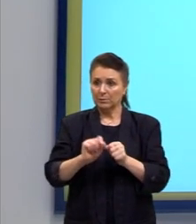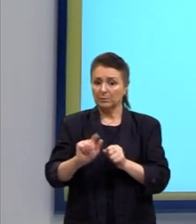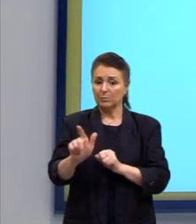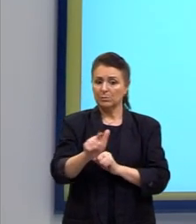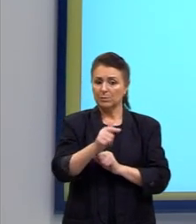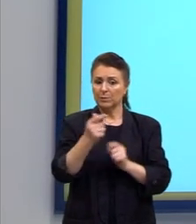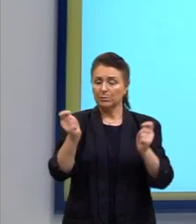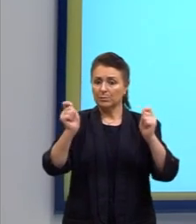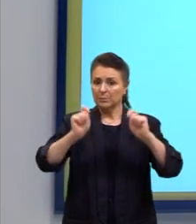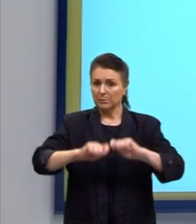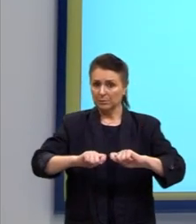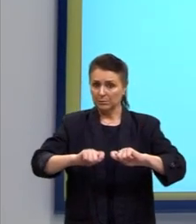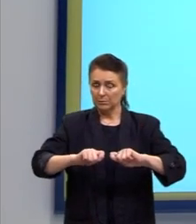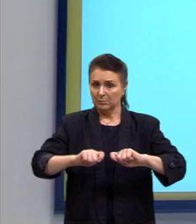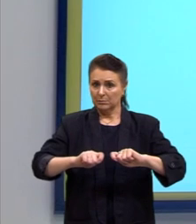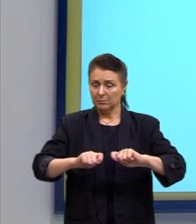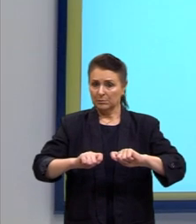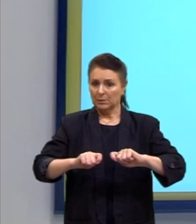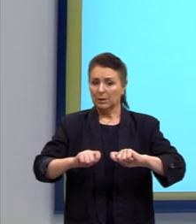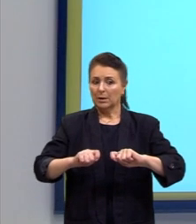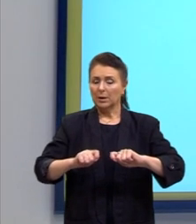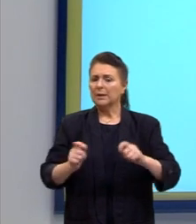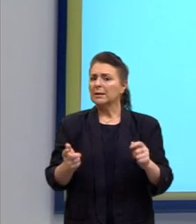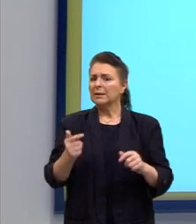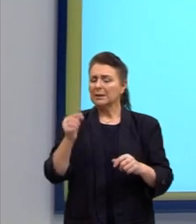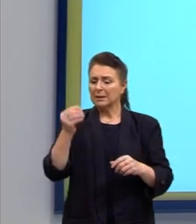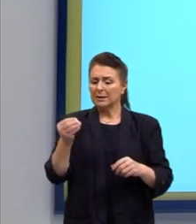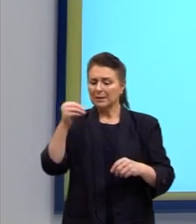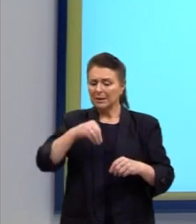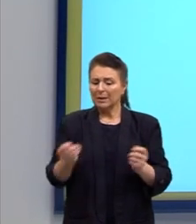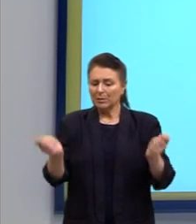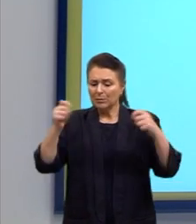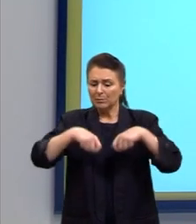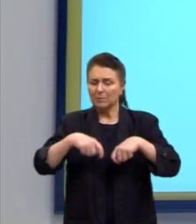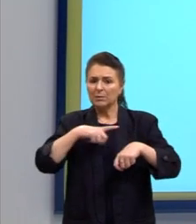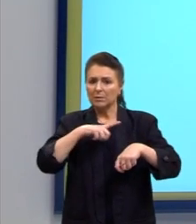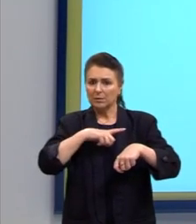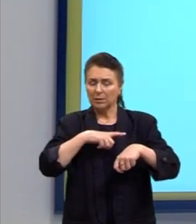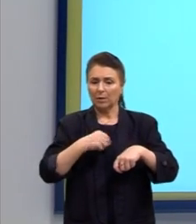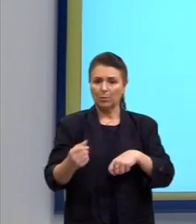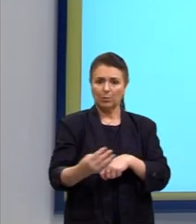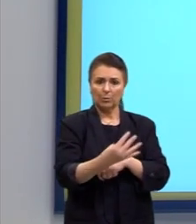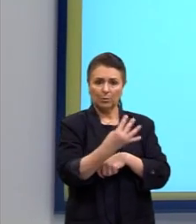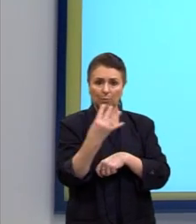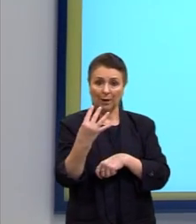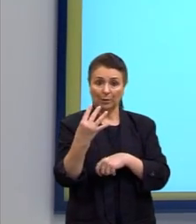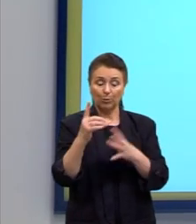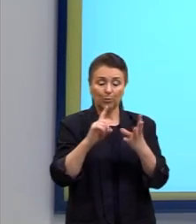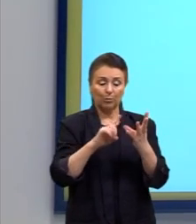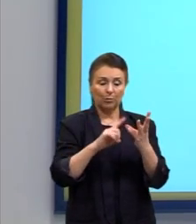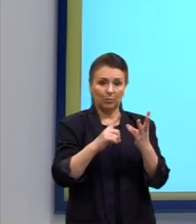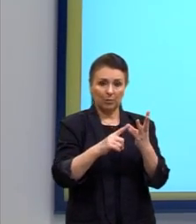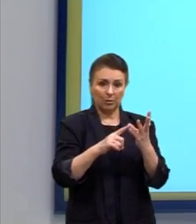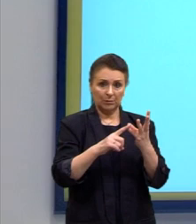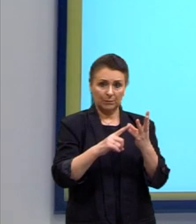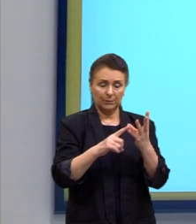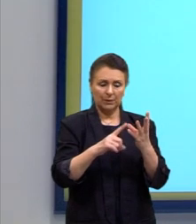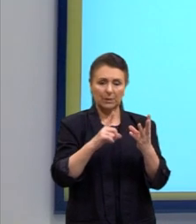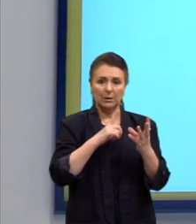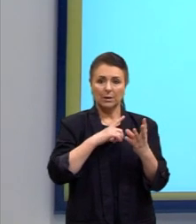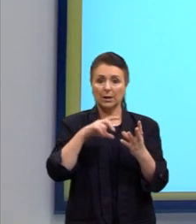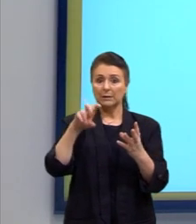possibilidades. Dentro dessas possibilidades, eu tenho quatro vogais e tenho